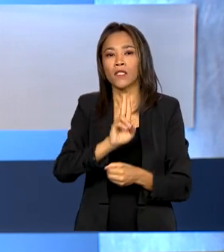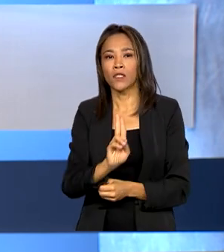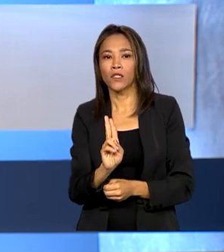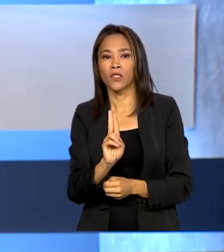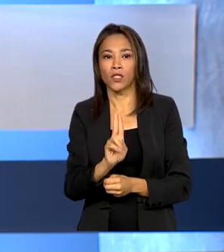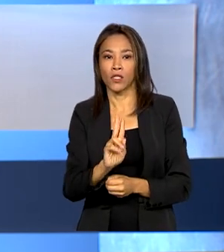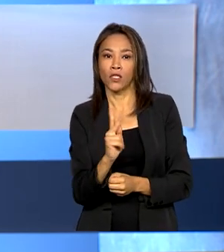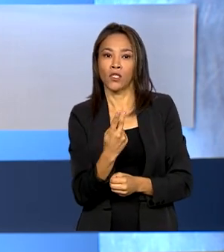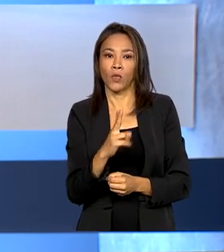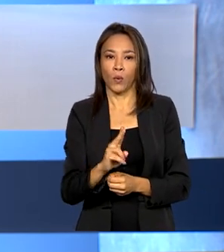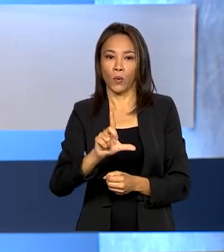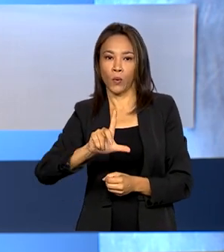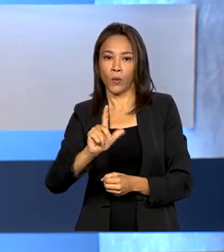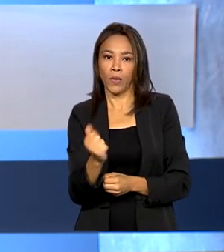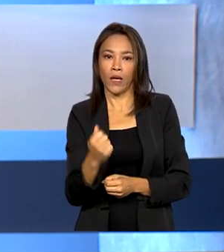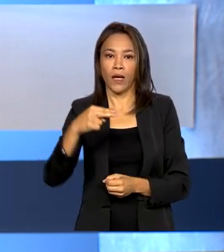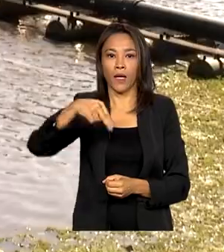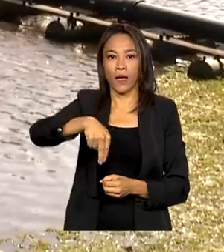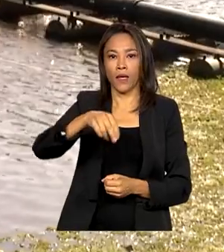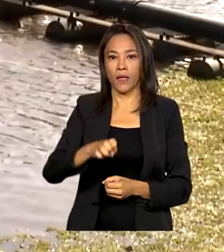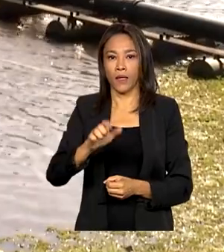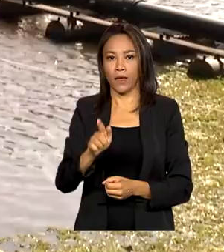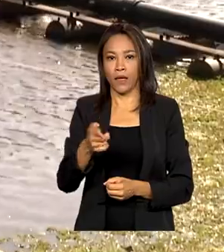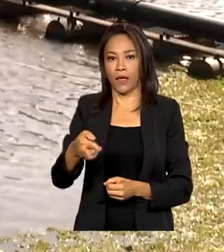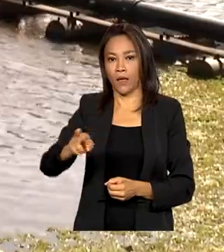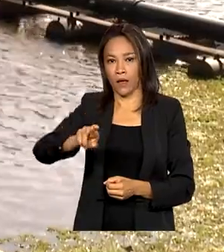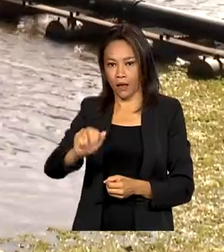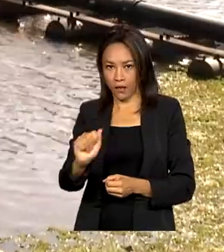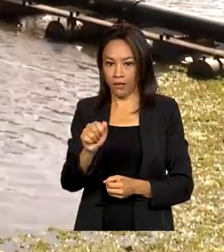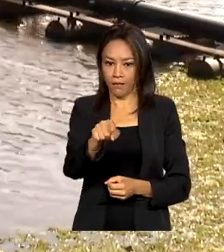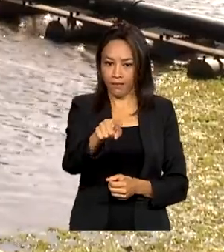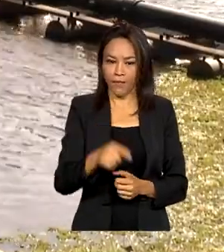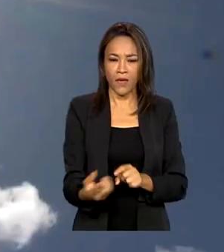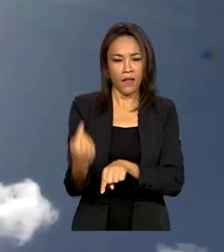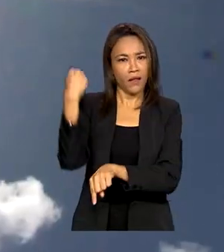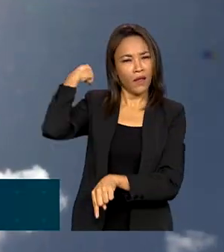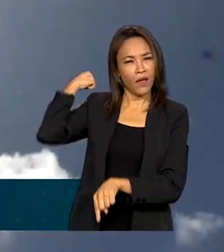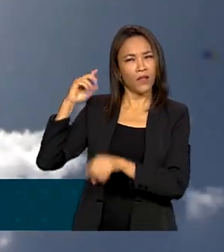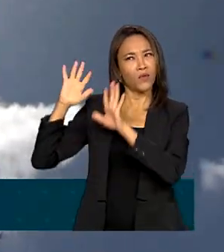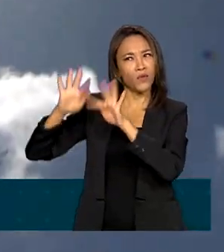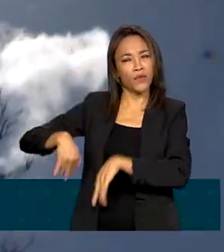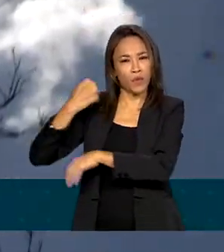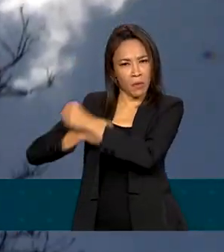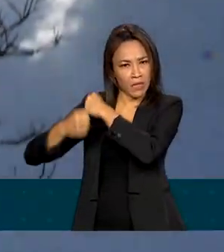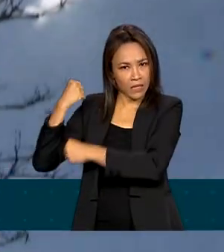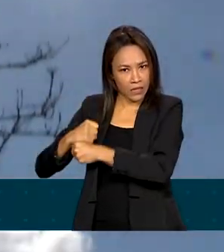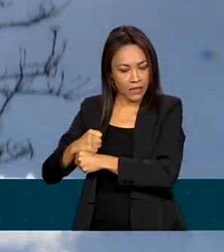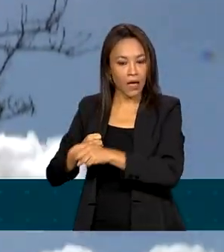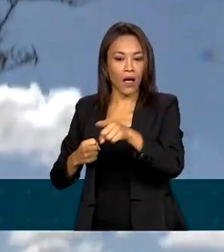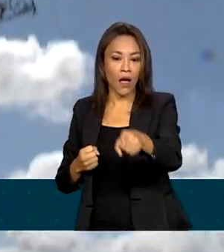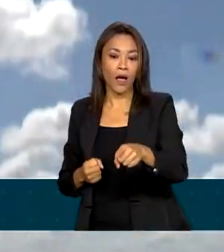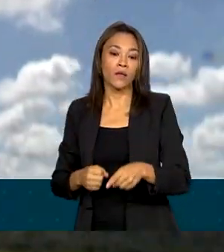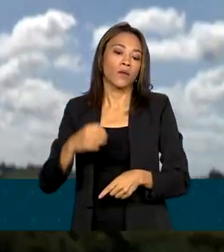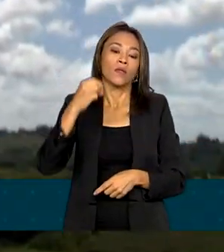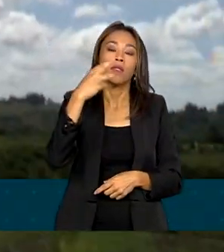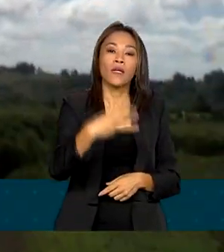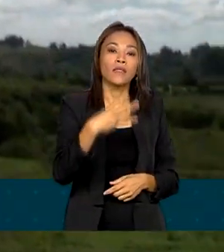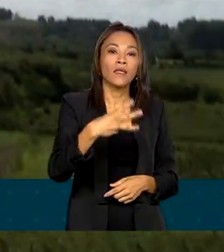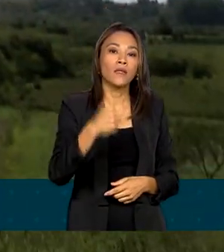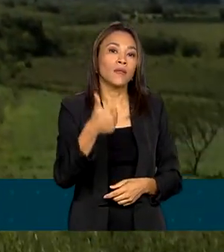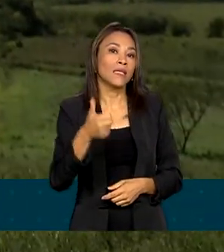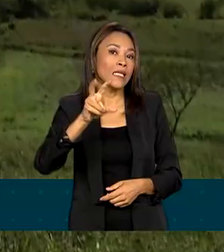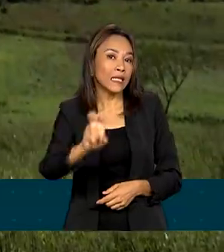prejudicadas pela forte seca. Desde o fim do ano passado, 315 municípios do Rio Grande do Sul